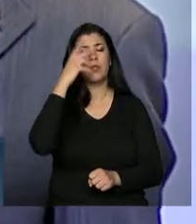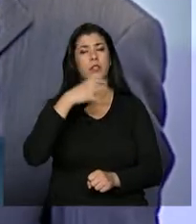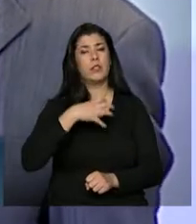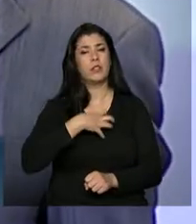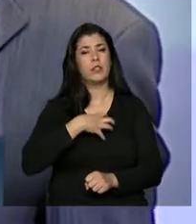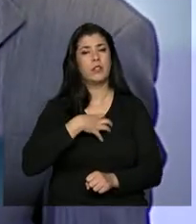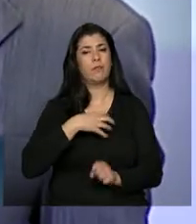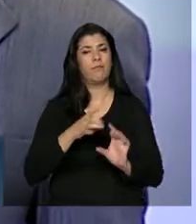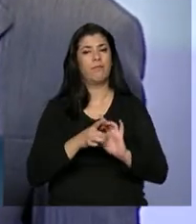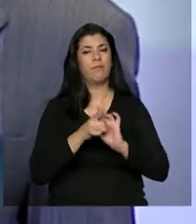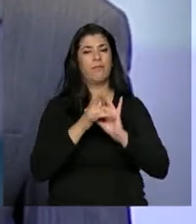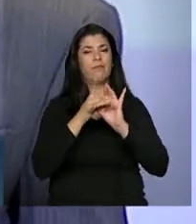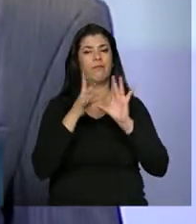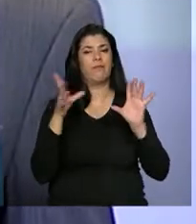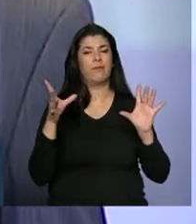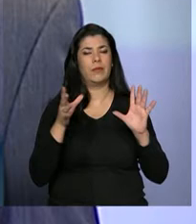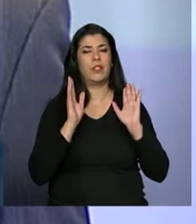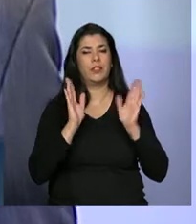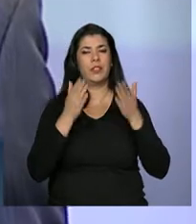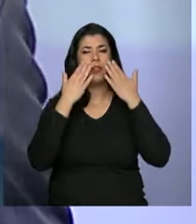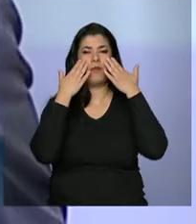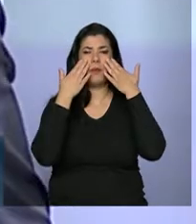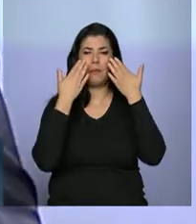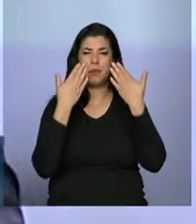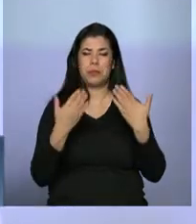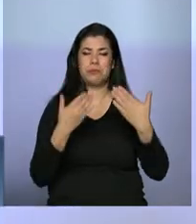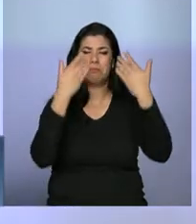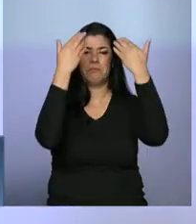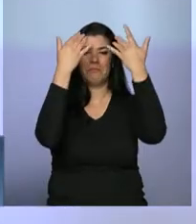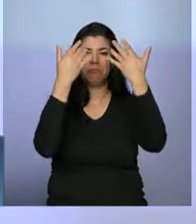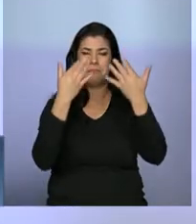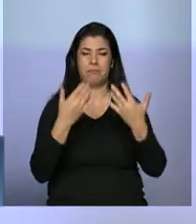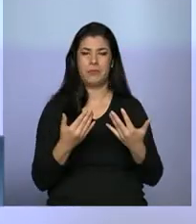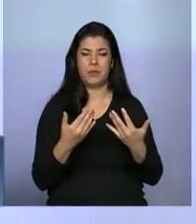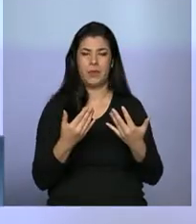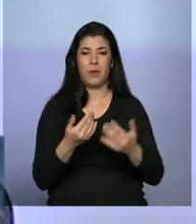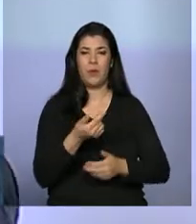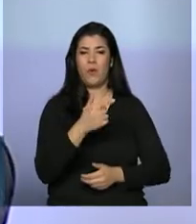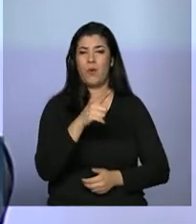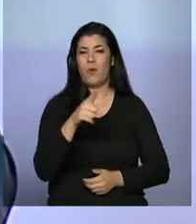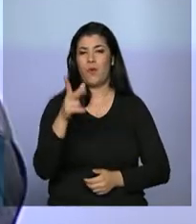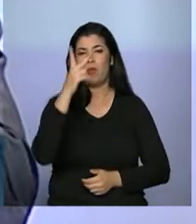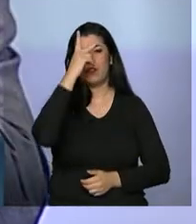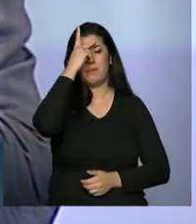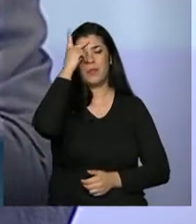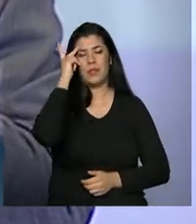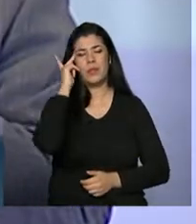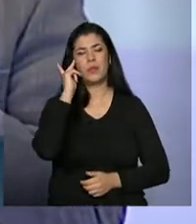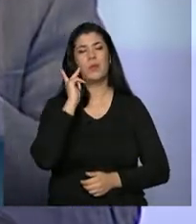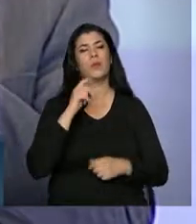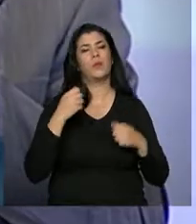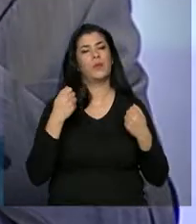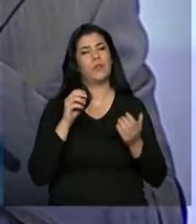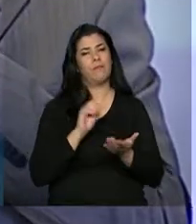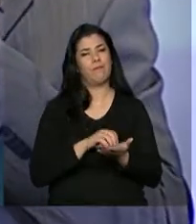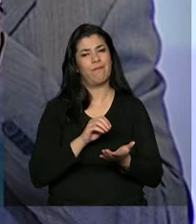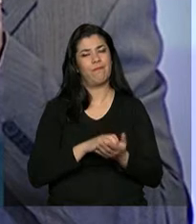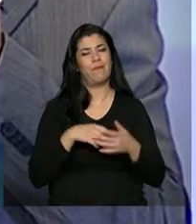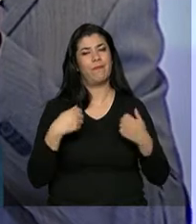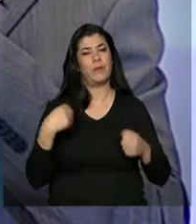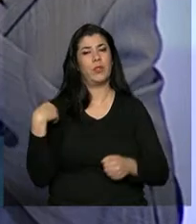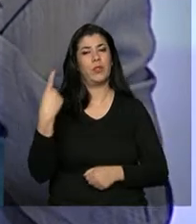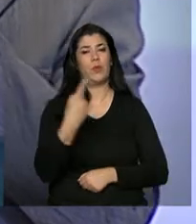por Rosa, apresentado por Alexandre, mas muitos trabalhadores ainda precisam da nossa intervenção.